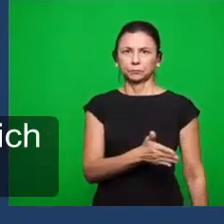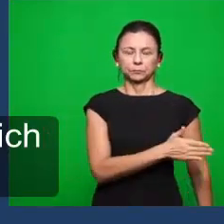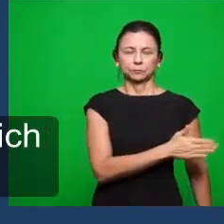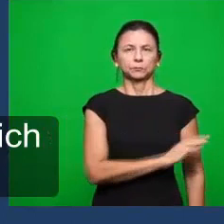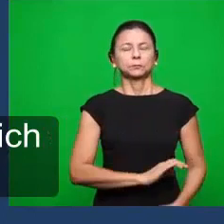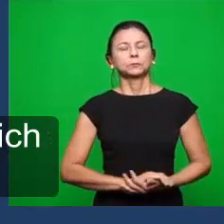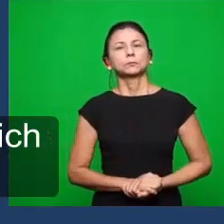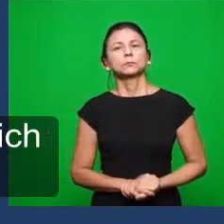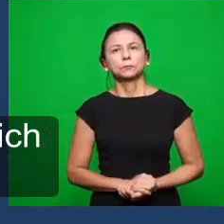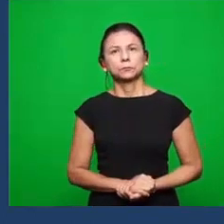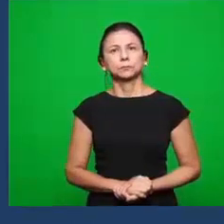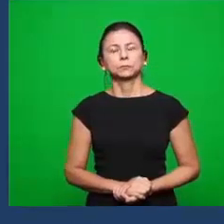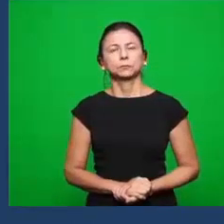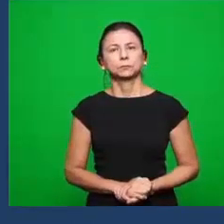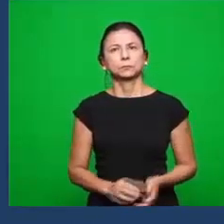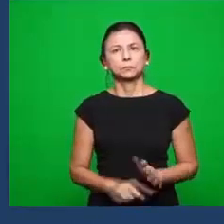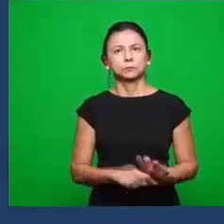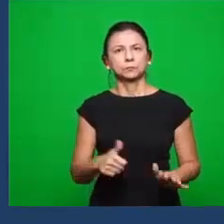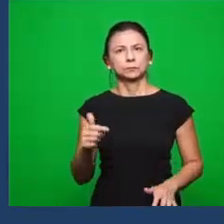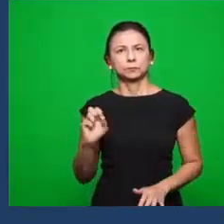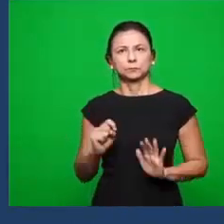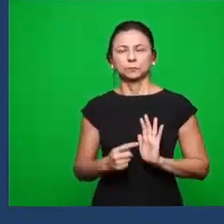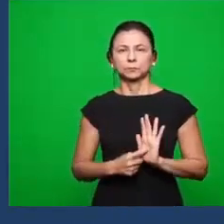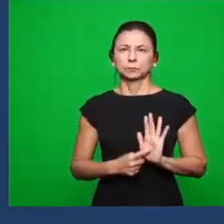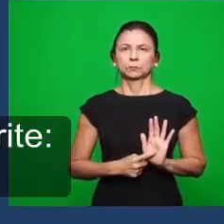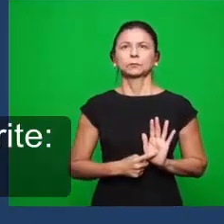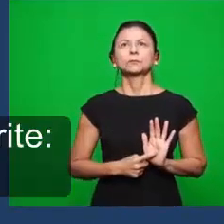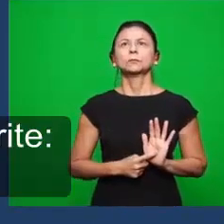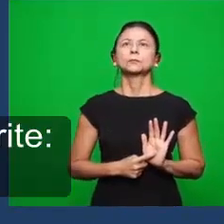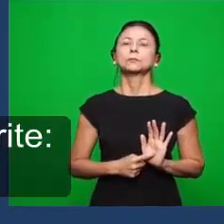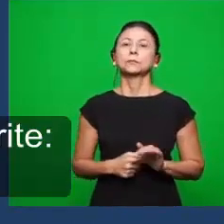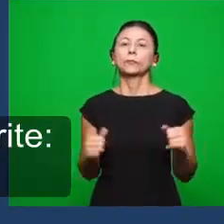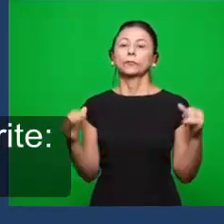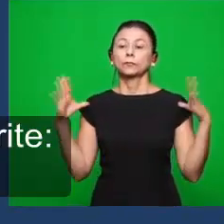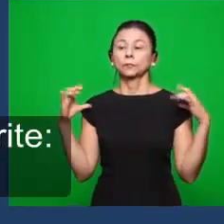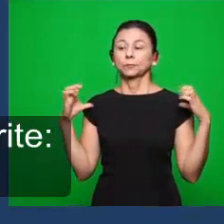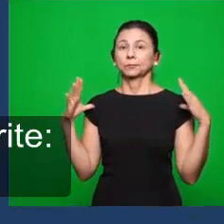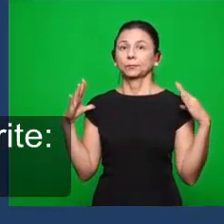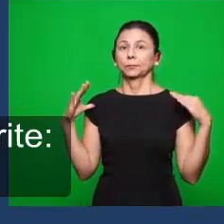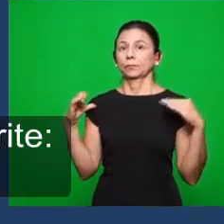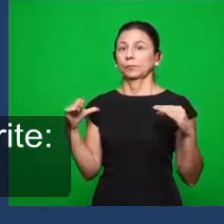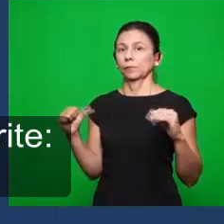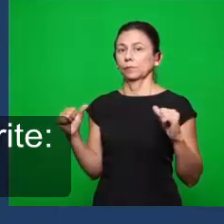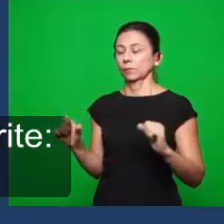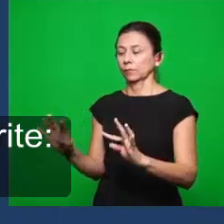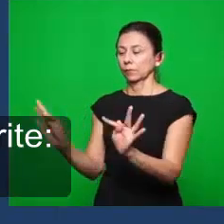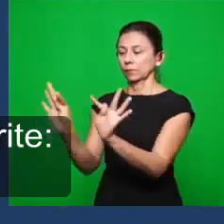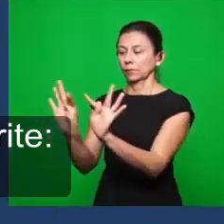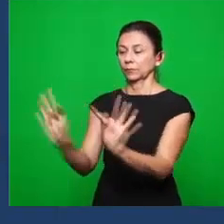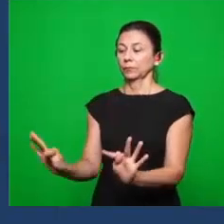No seguinte, o versículo 18, que diz... Ao anjo da igreja que está em Teatira,